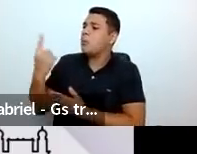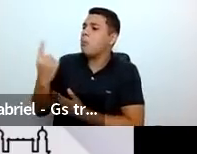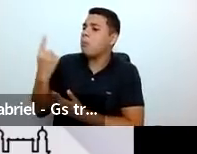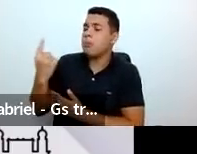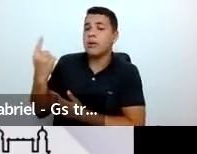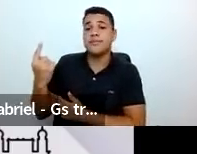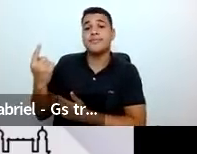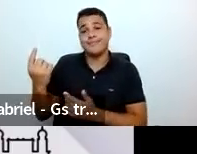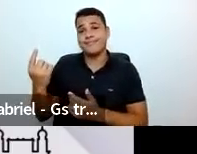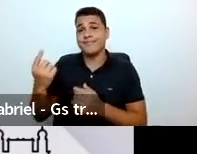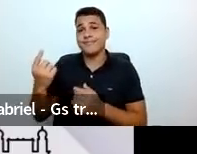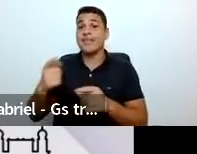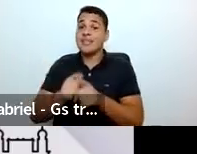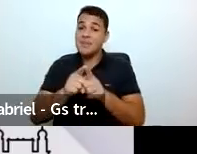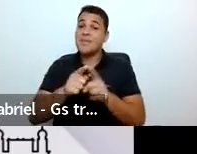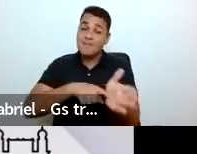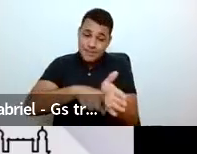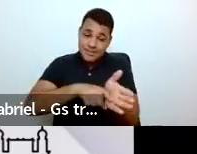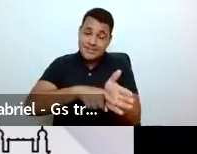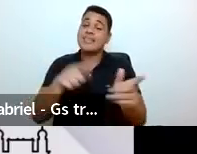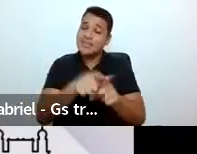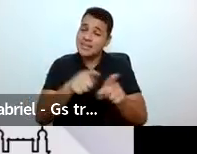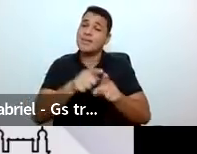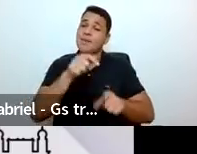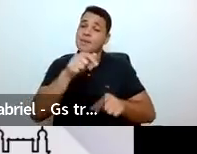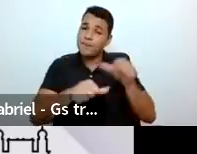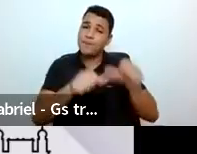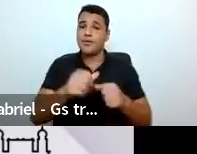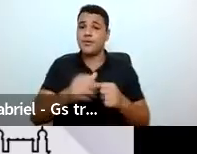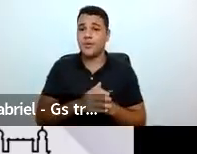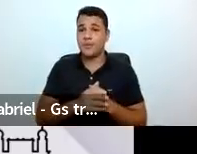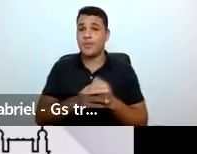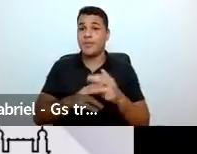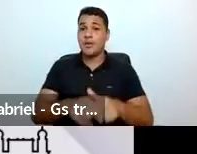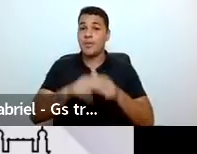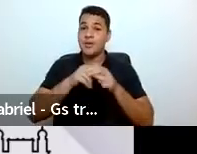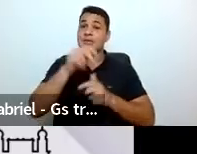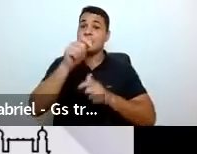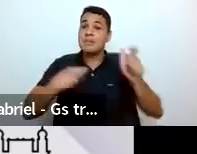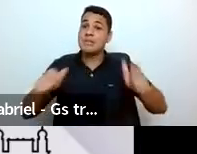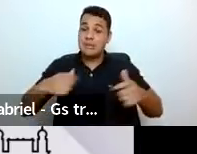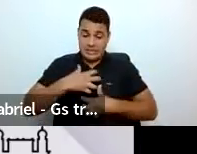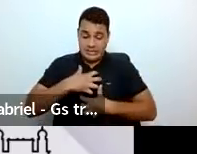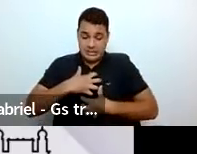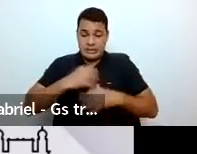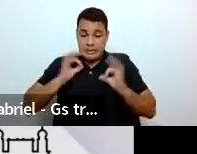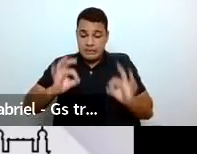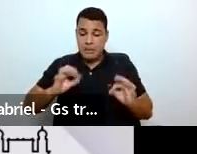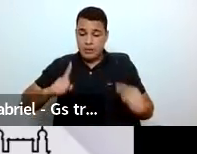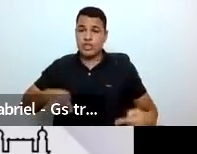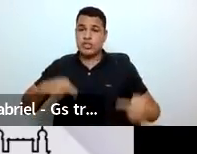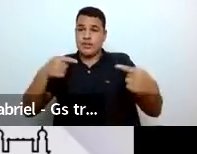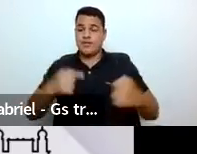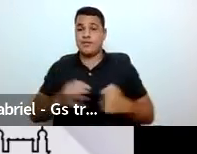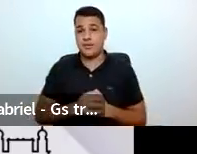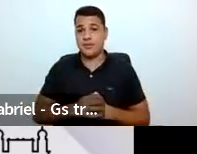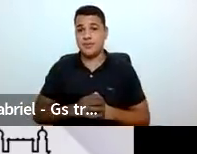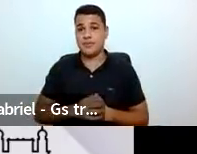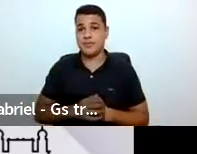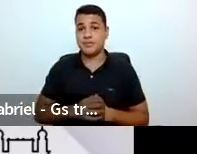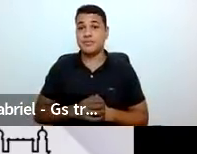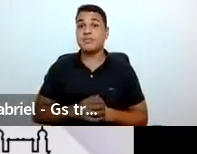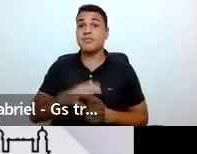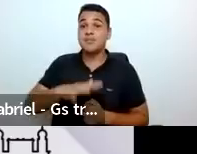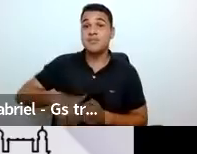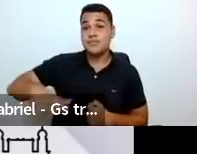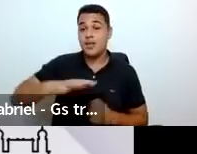reinventar. A formação, então, de pesquisadores tornou-se um desafio constante, enorme, gigantesco. Os jovens